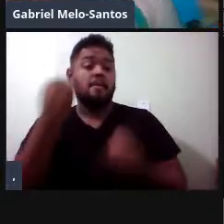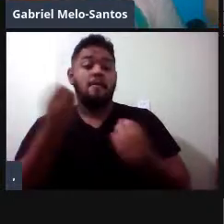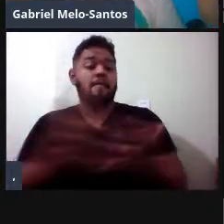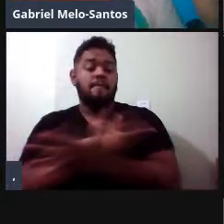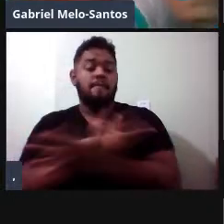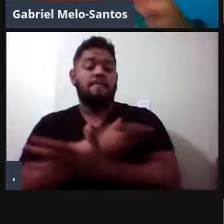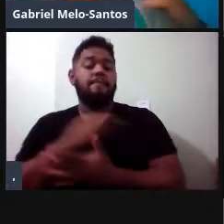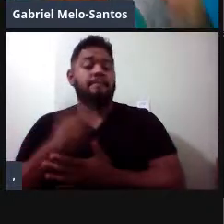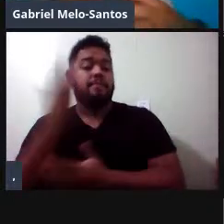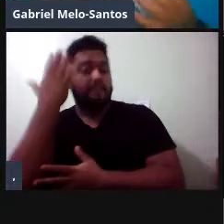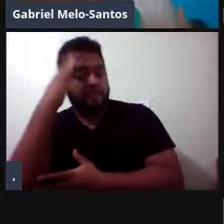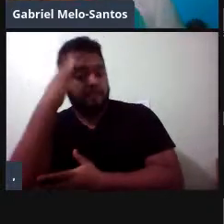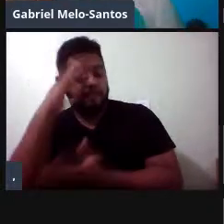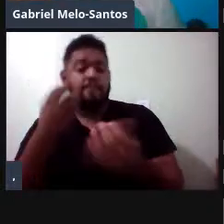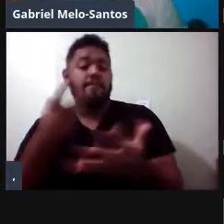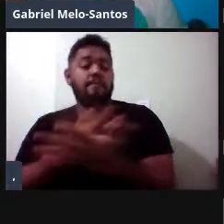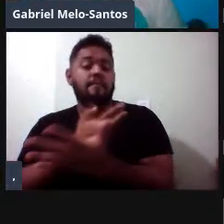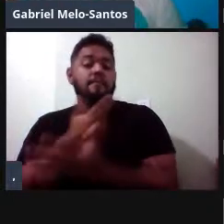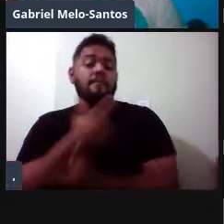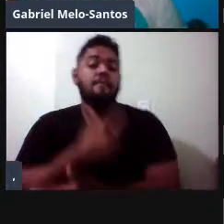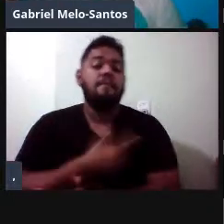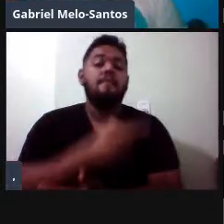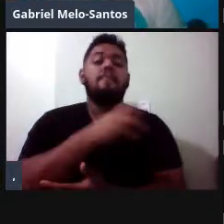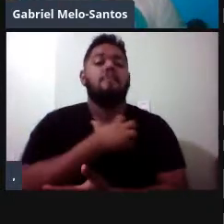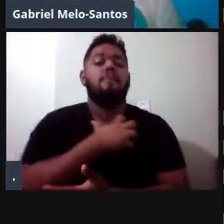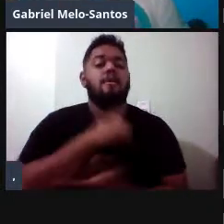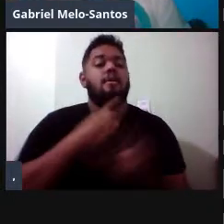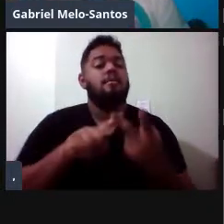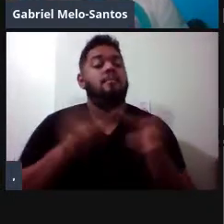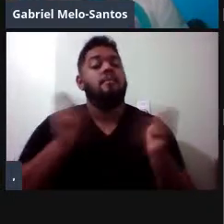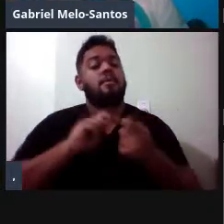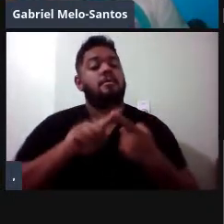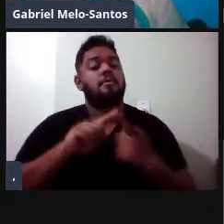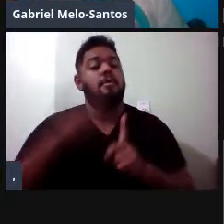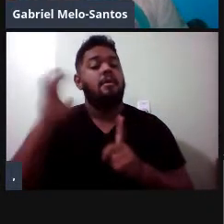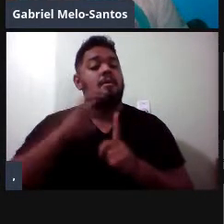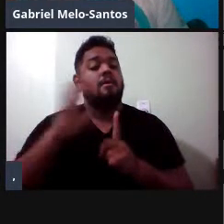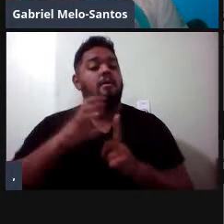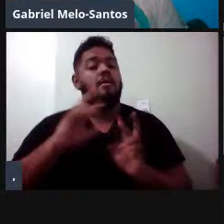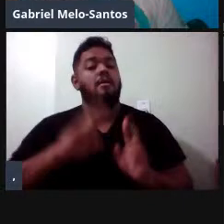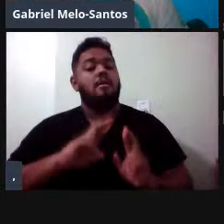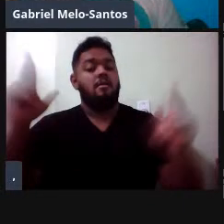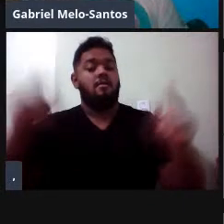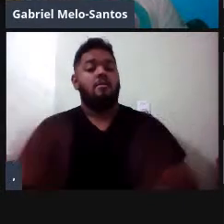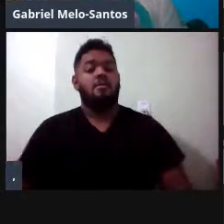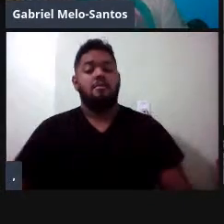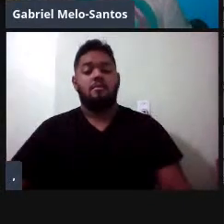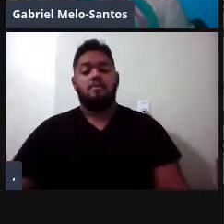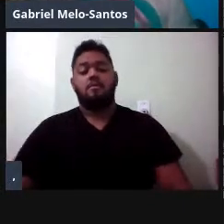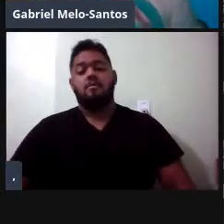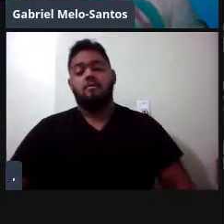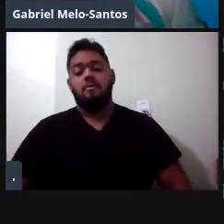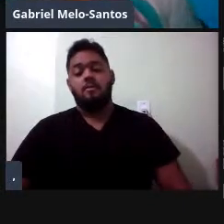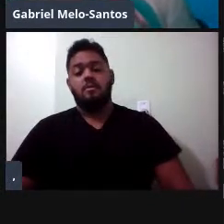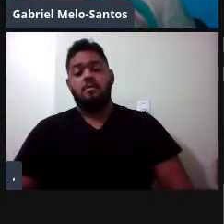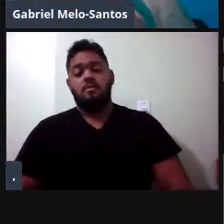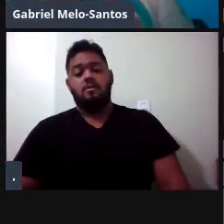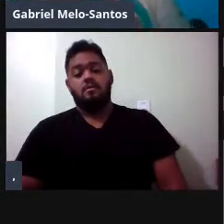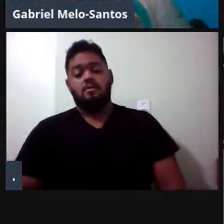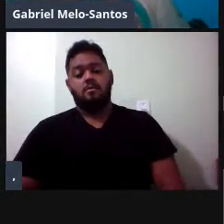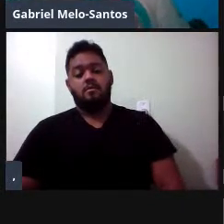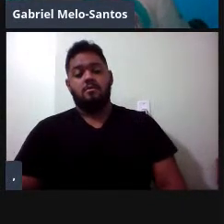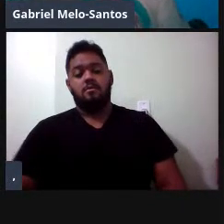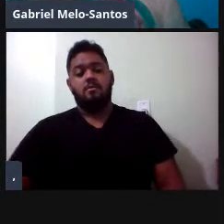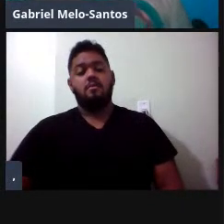entender mais, né? Ver que outras forças podem estar influenciando nessa diferenciação do repertório. E o que eu queria trazer